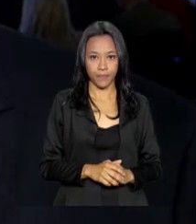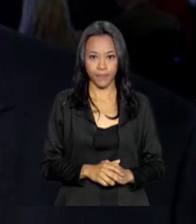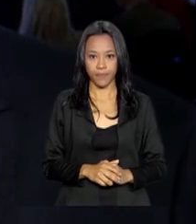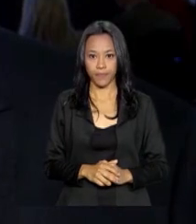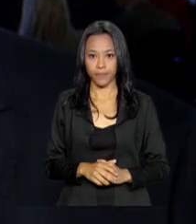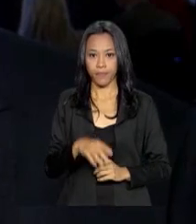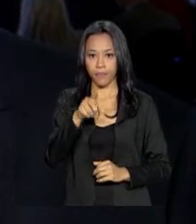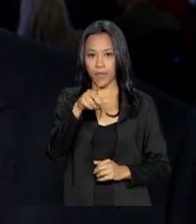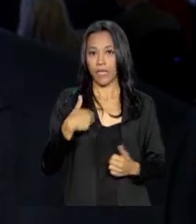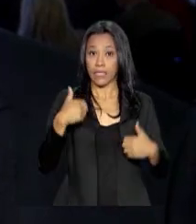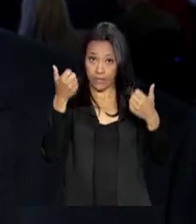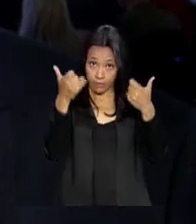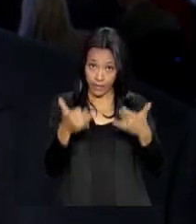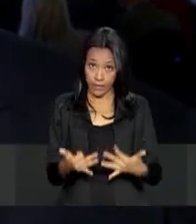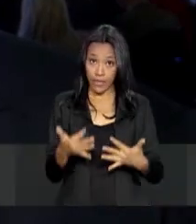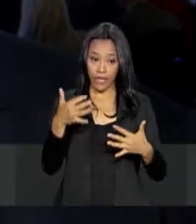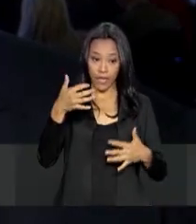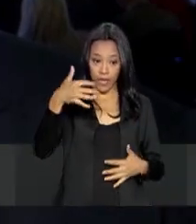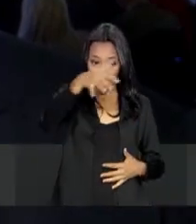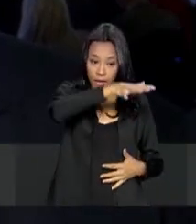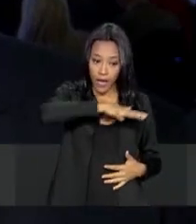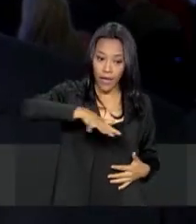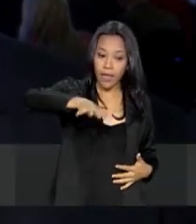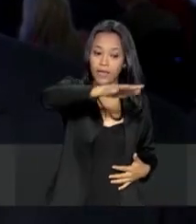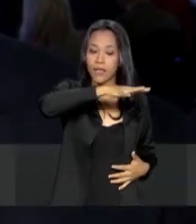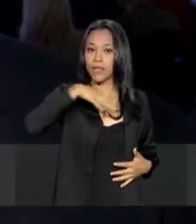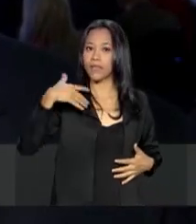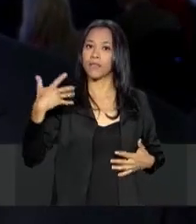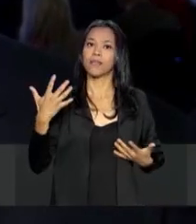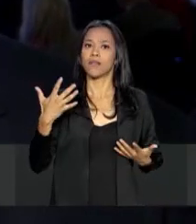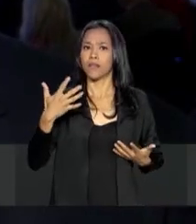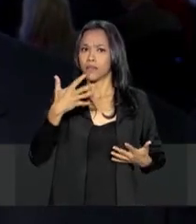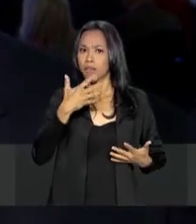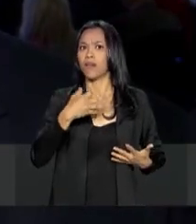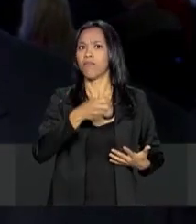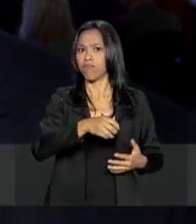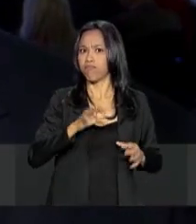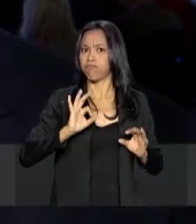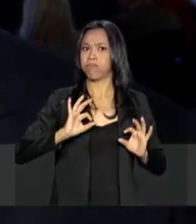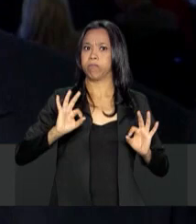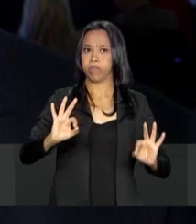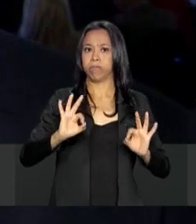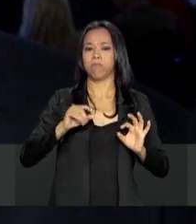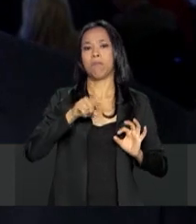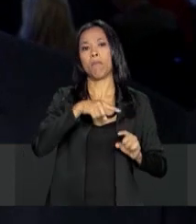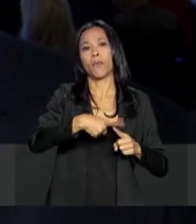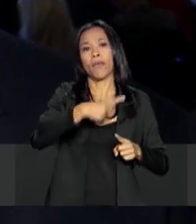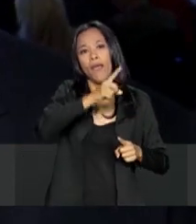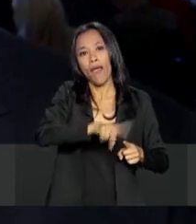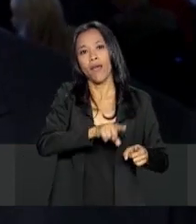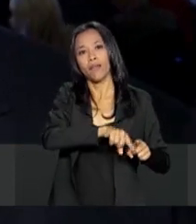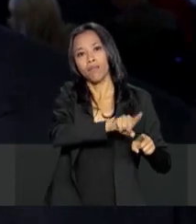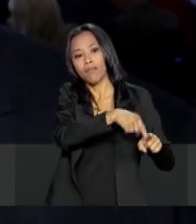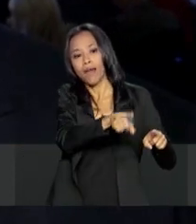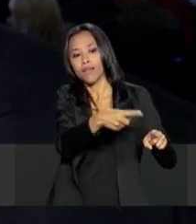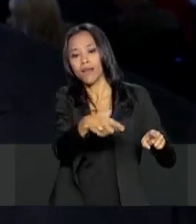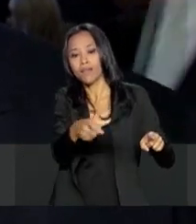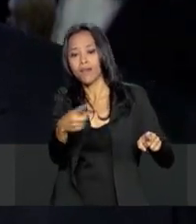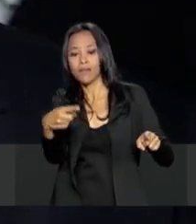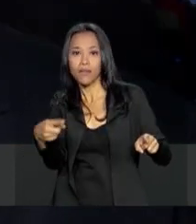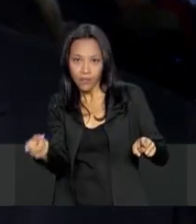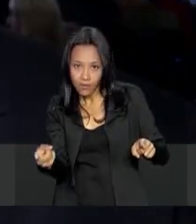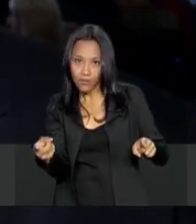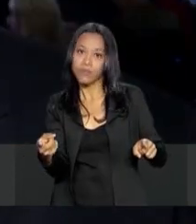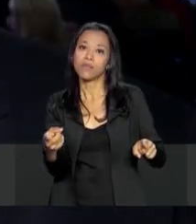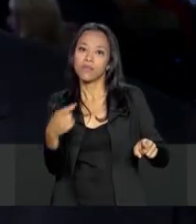O setor tem um efeito multiplicador muito grande porque compõe o meio da chamada cadeia cidro-metalúrgica. Então,